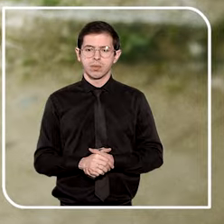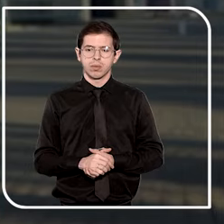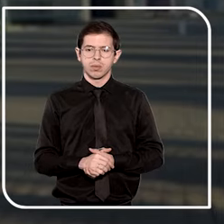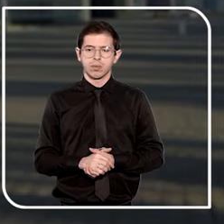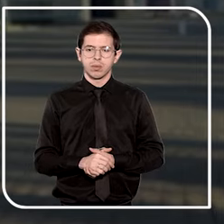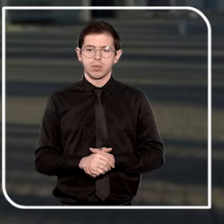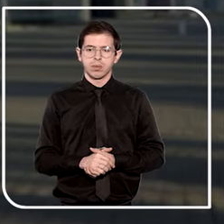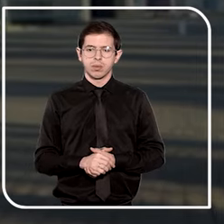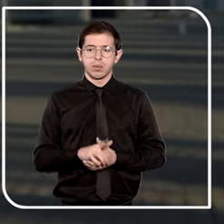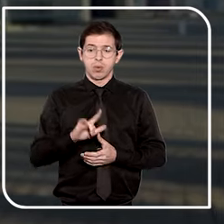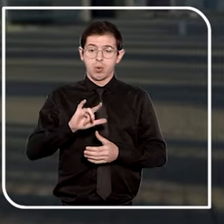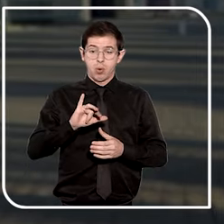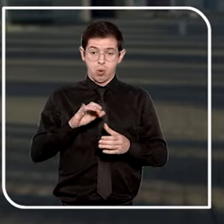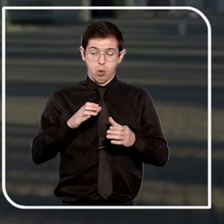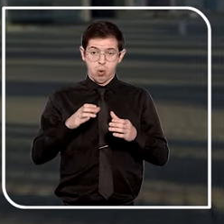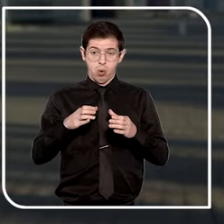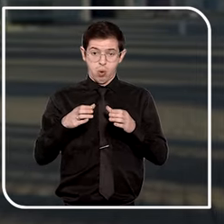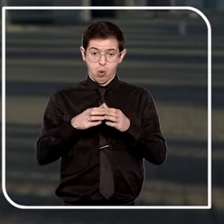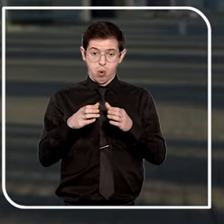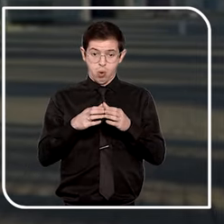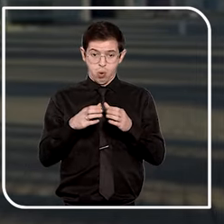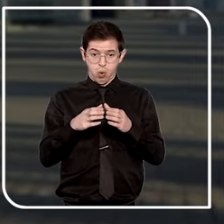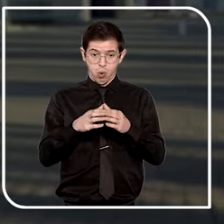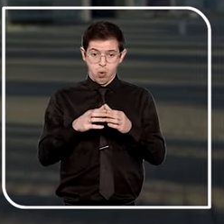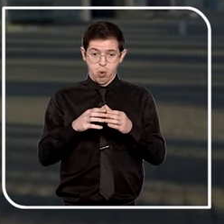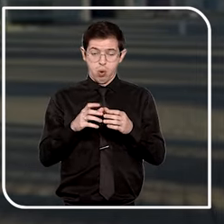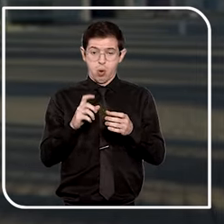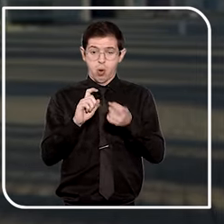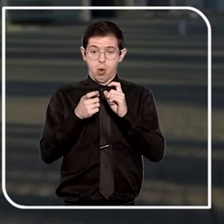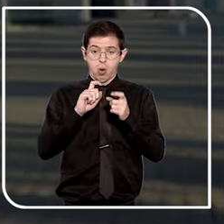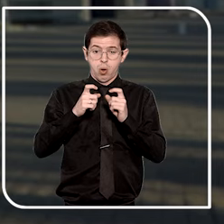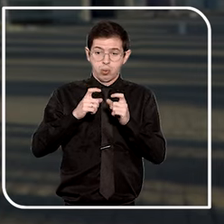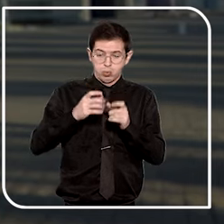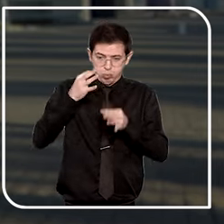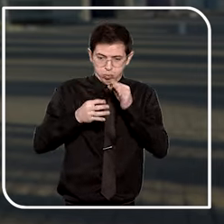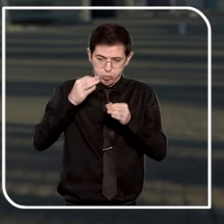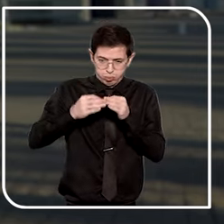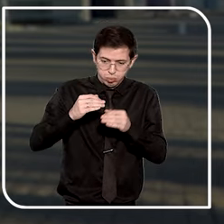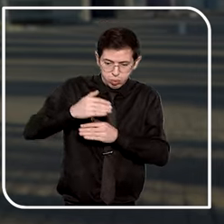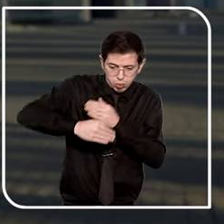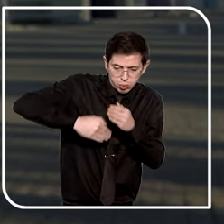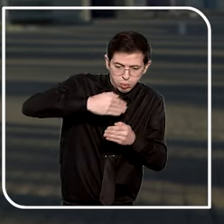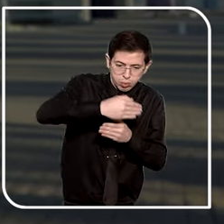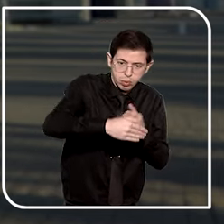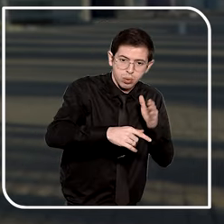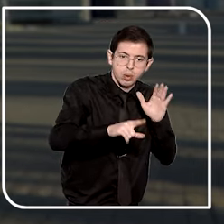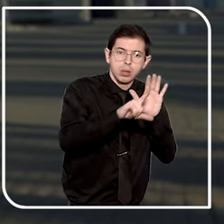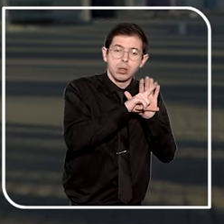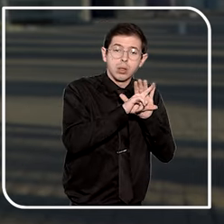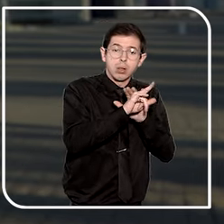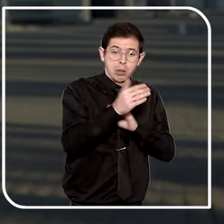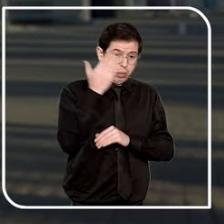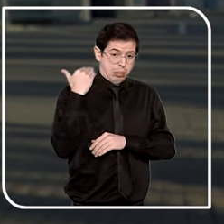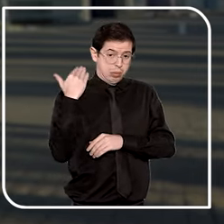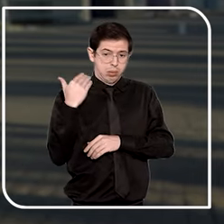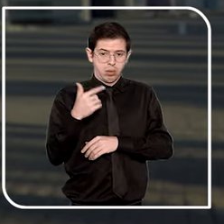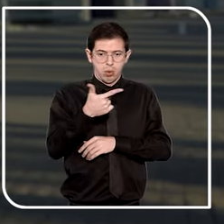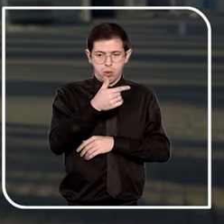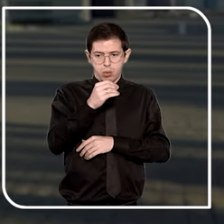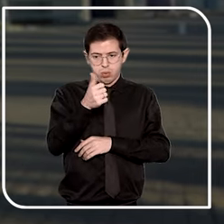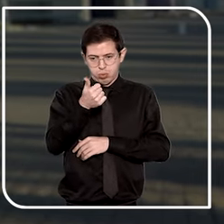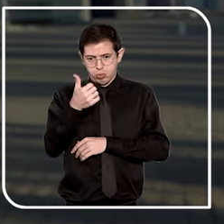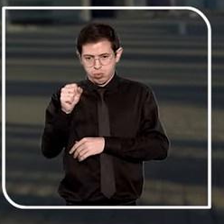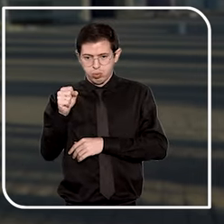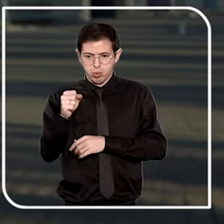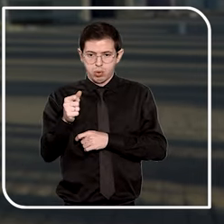O ordenamento jurídico brasileiro foi avançando ao lado da legislação. Desde 2018, por exemplo, o tráfico de